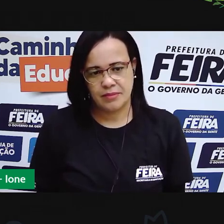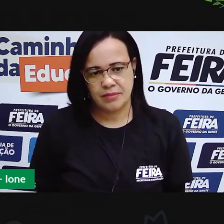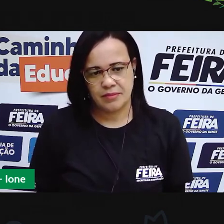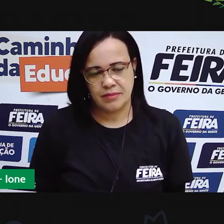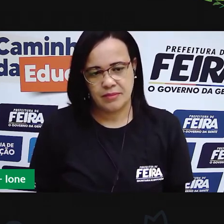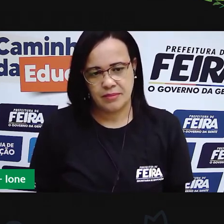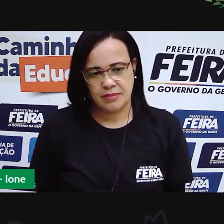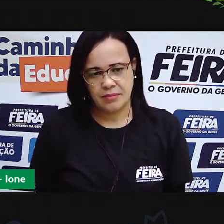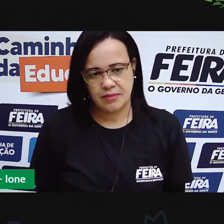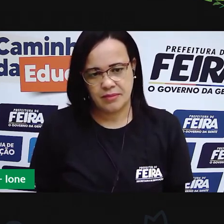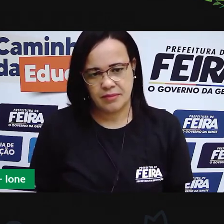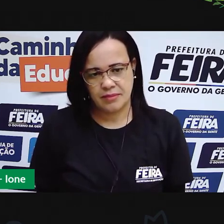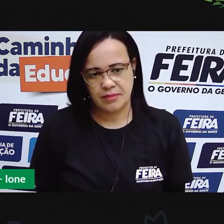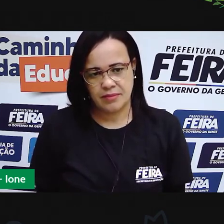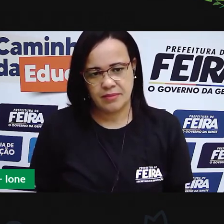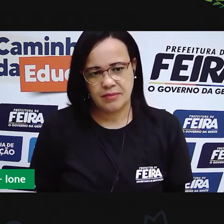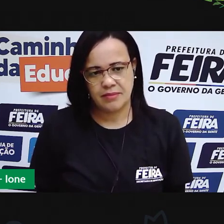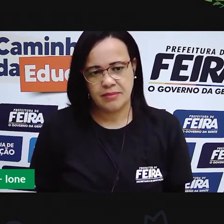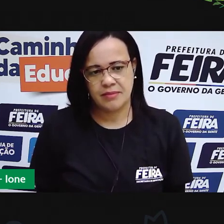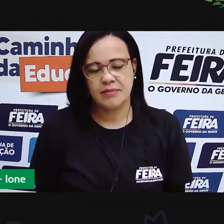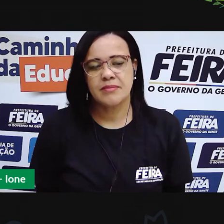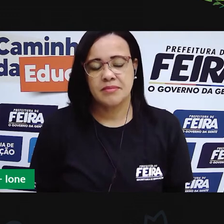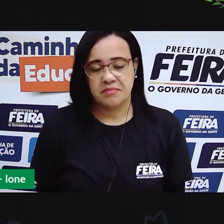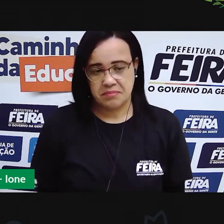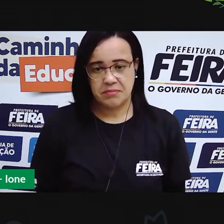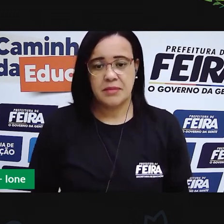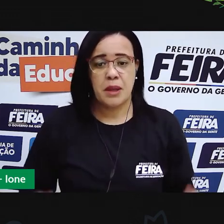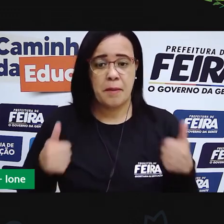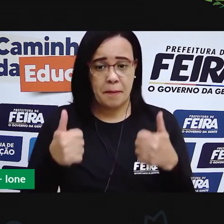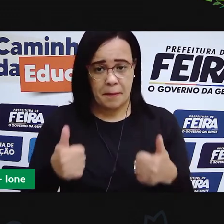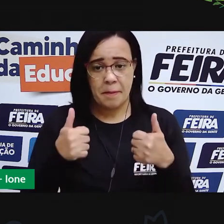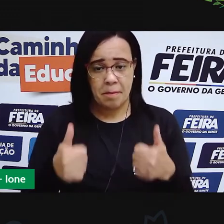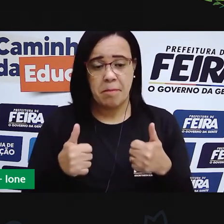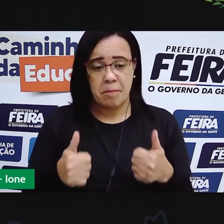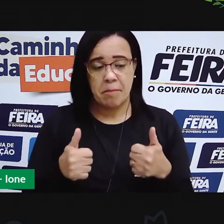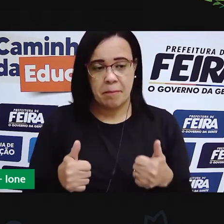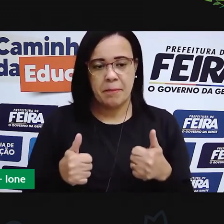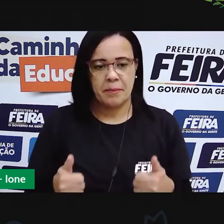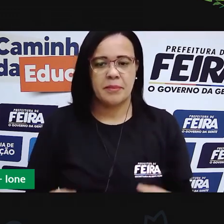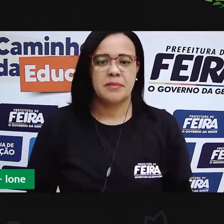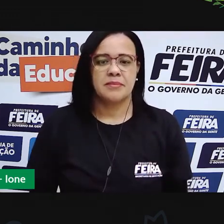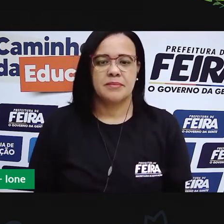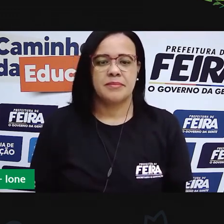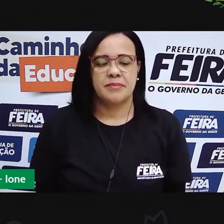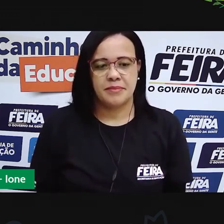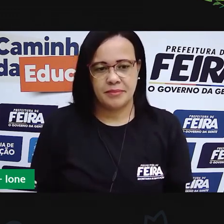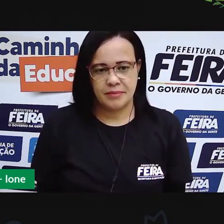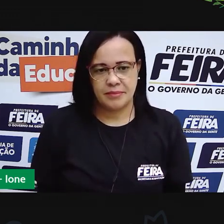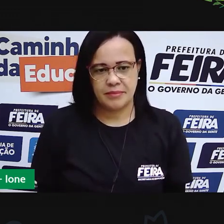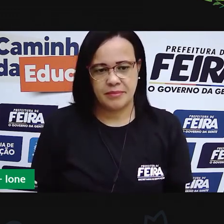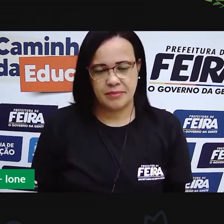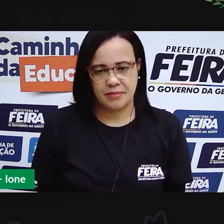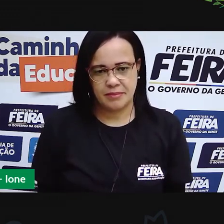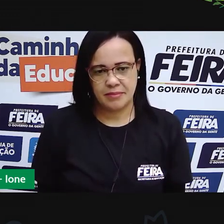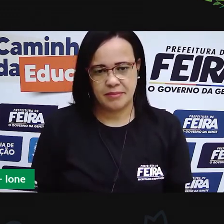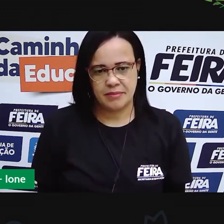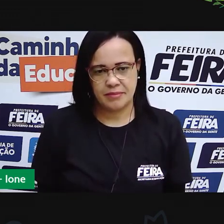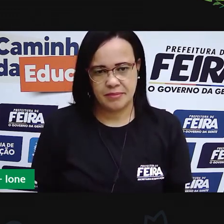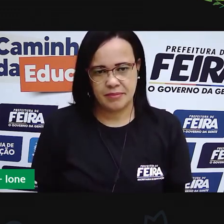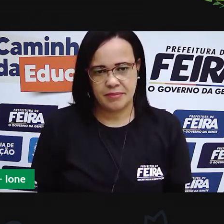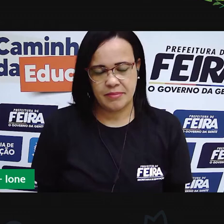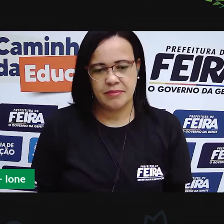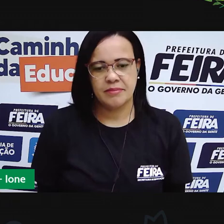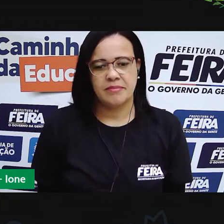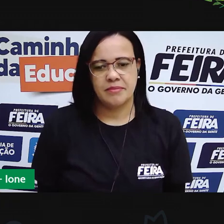onde você dobrou para que fique bem bem fechado tá vai ficar assim